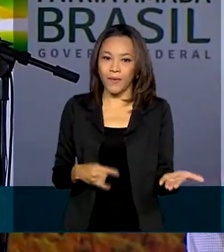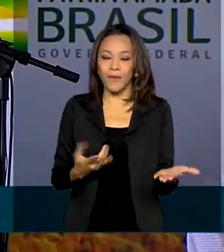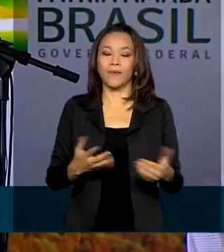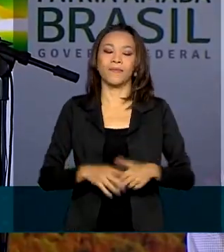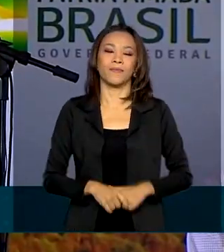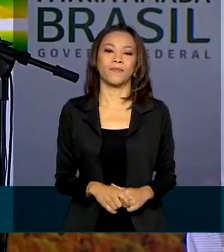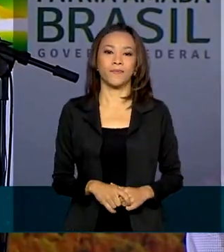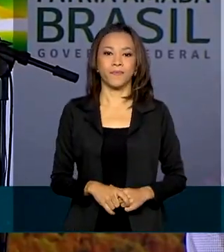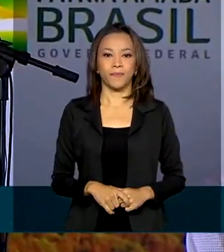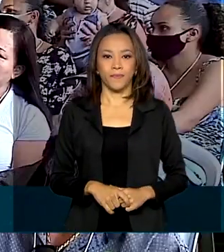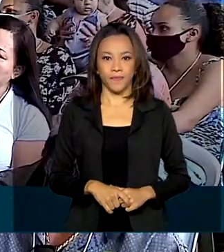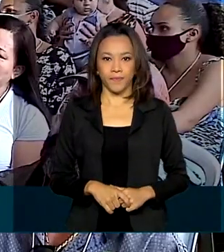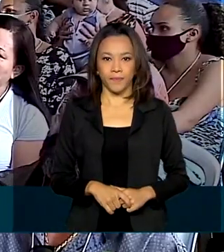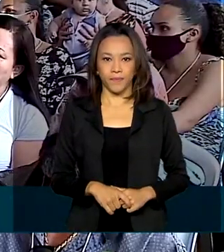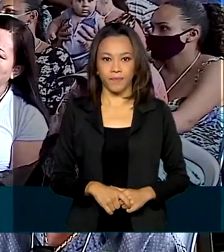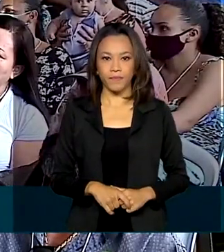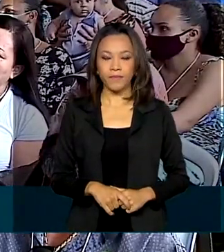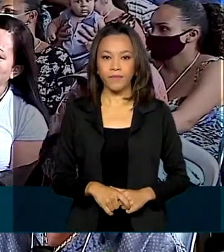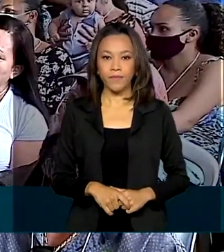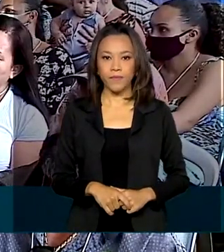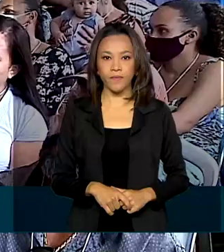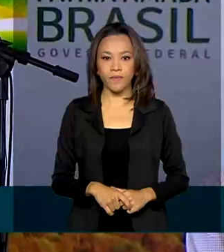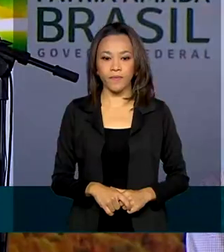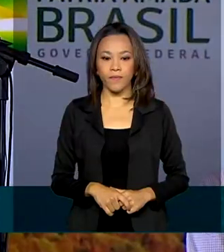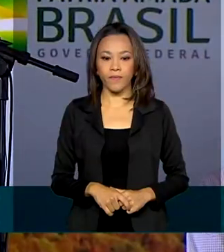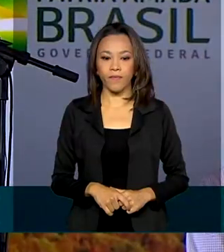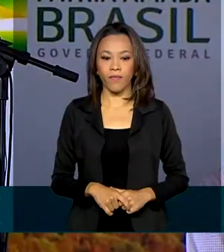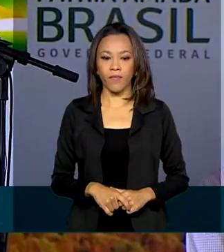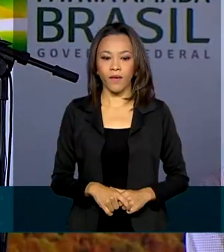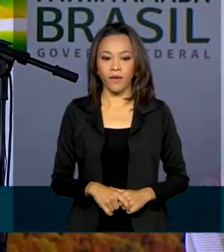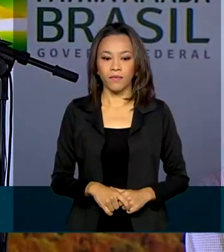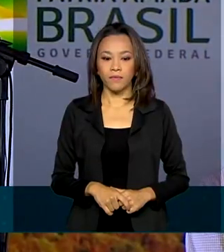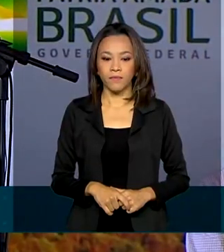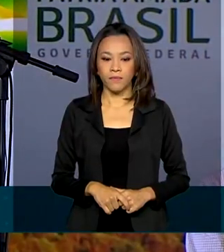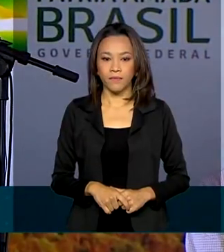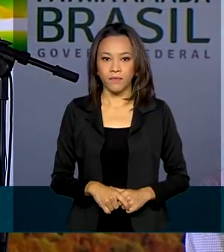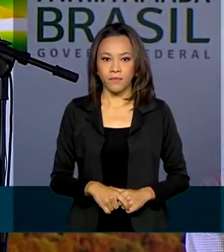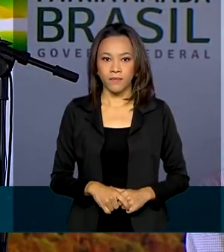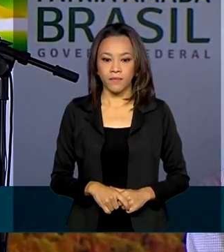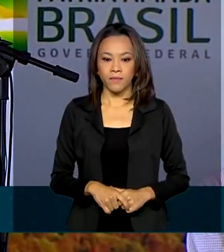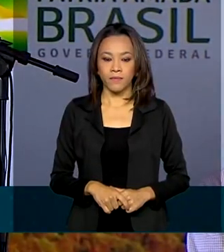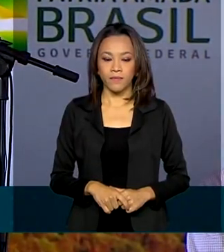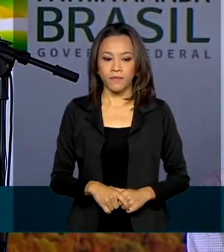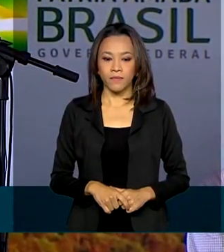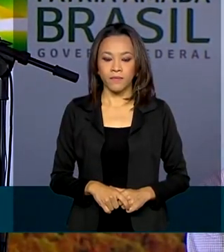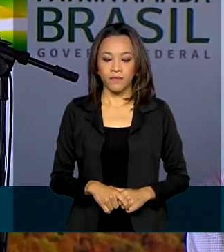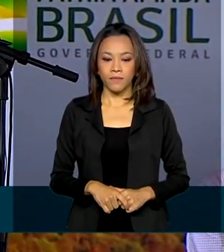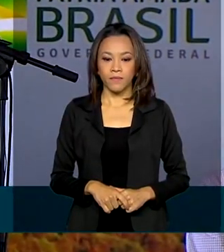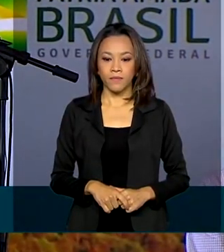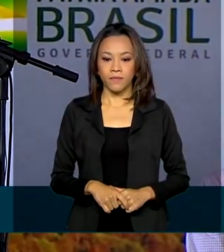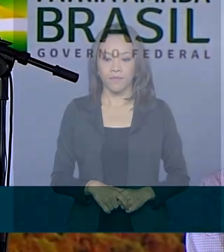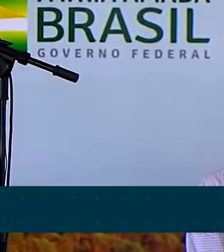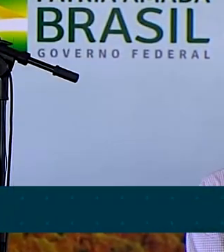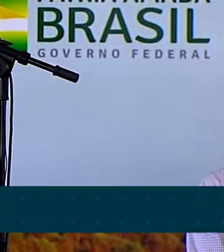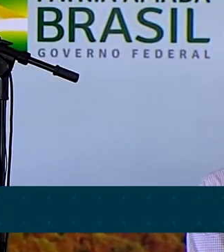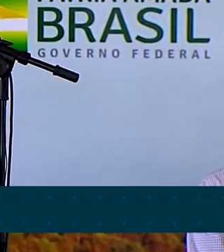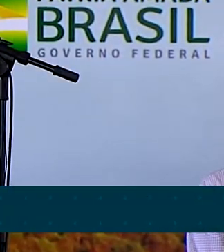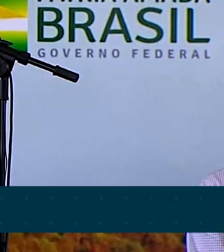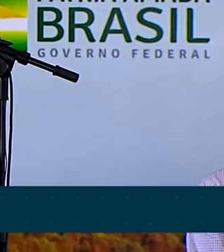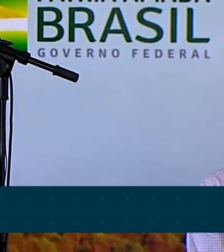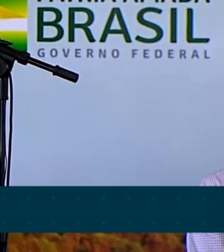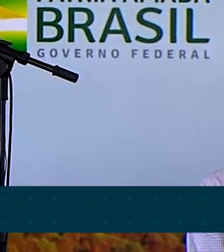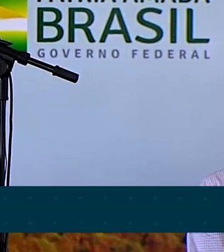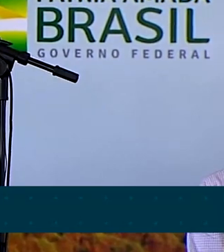satisfação para um pai, para uma mãe, sabendo que o suor do seu rosto, o seu trabalho, vai ser